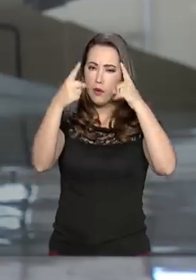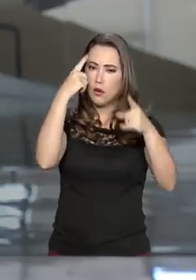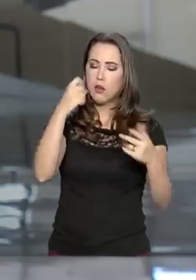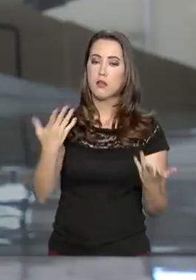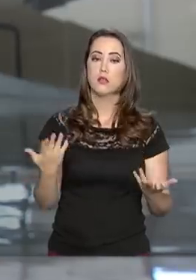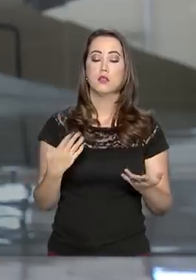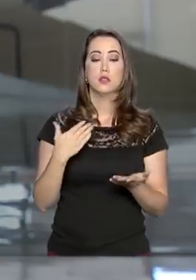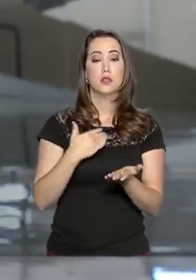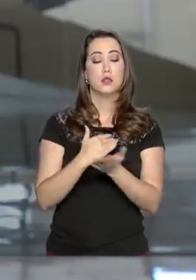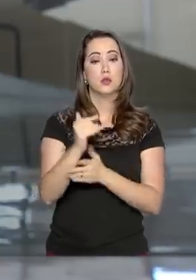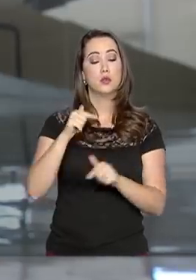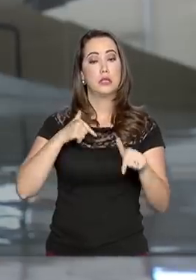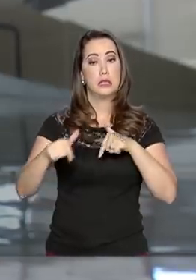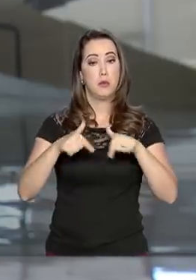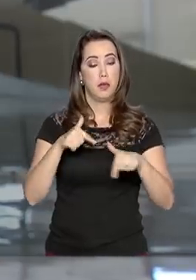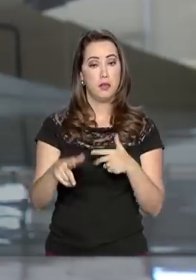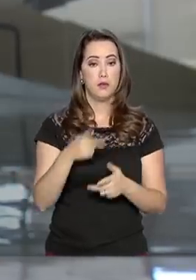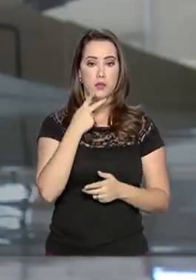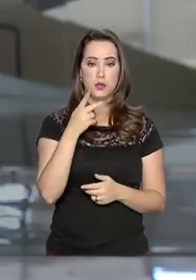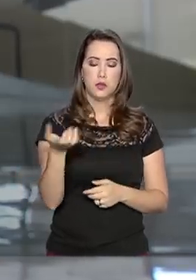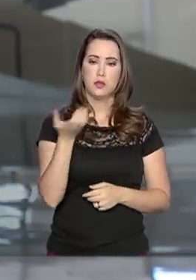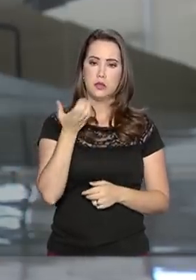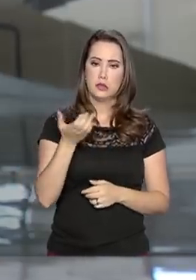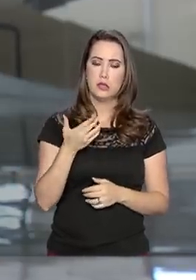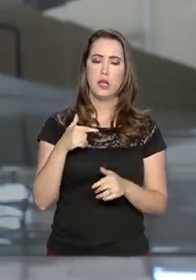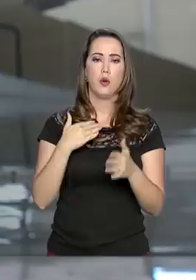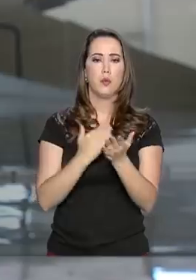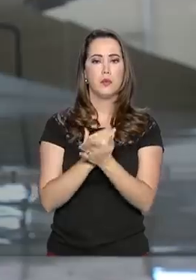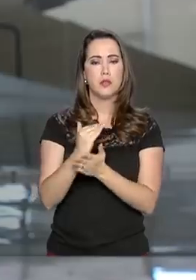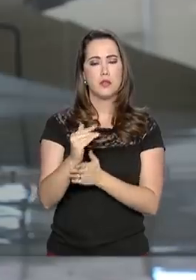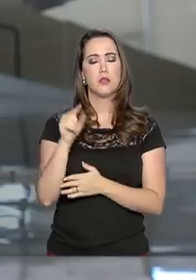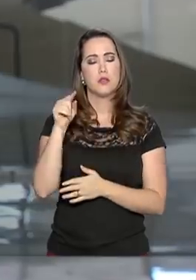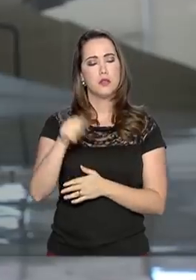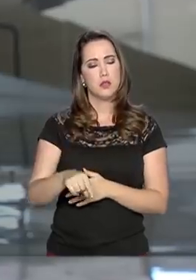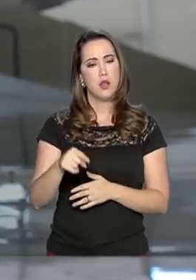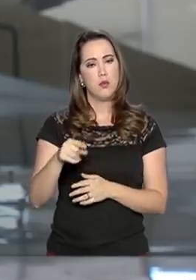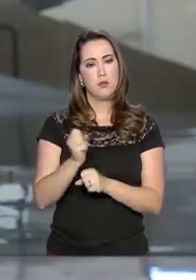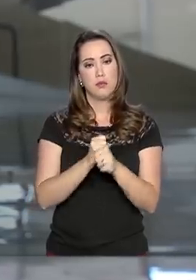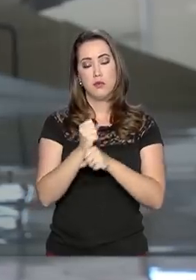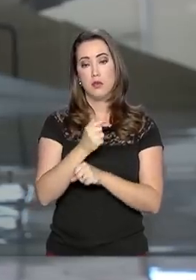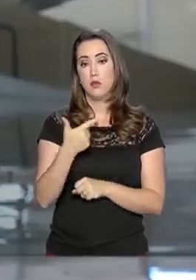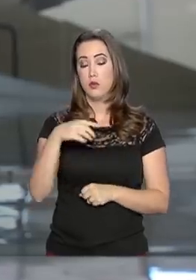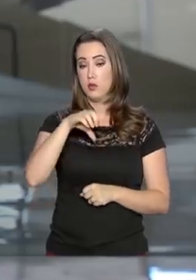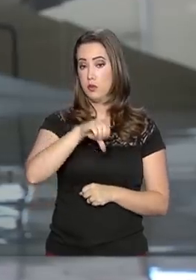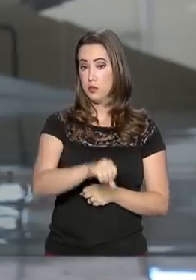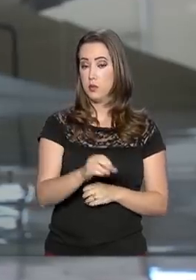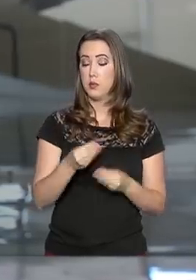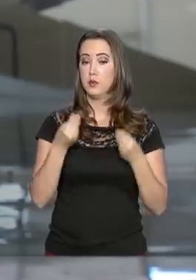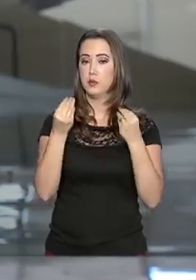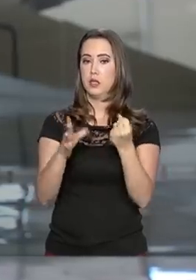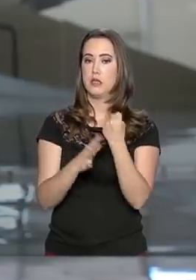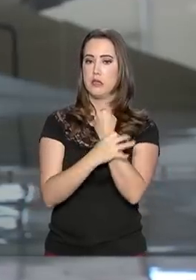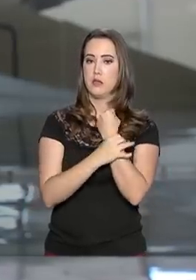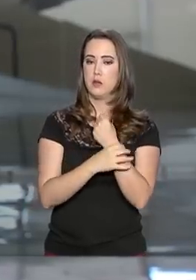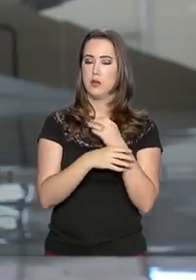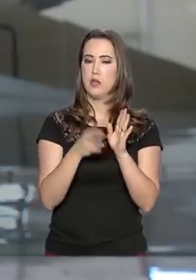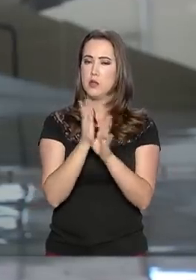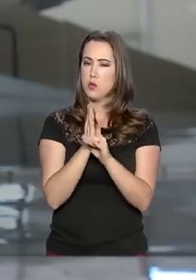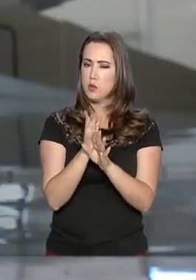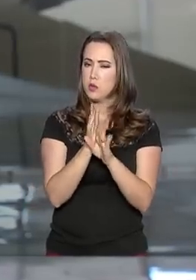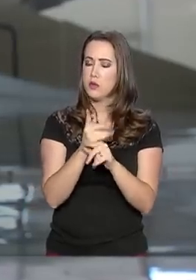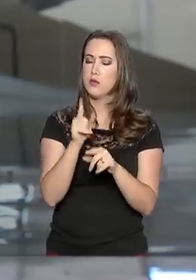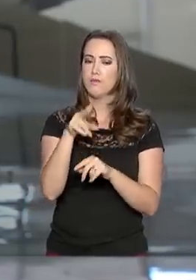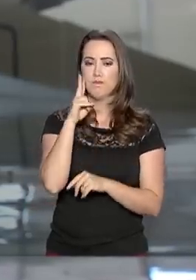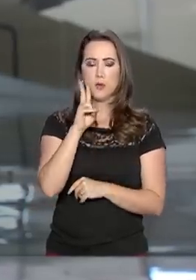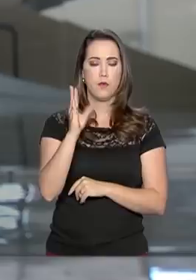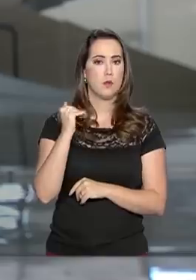iniciativa, o ministro Sérgio Moro pretende colocar em prática ainda em 2019 para garantir a segurança dos municípios considerados